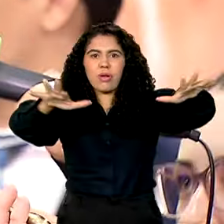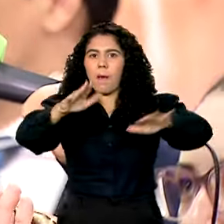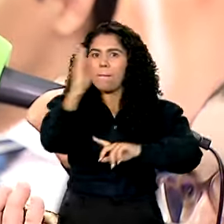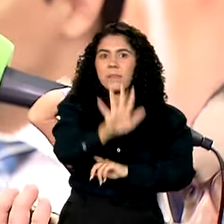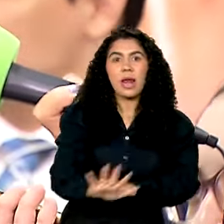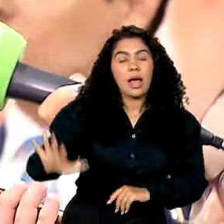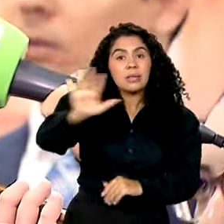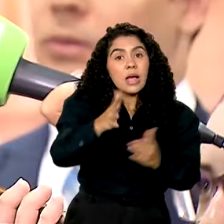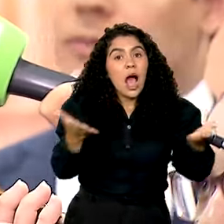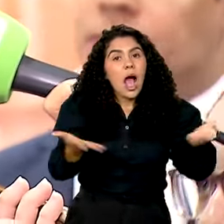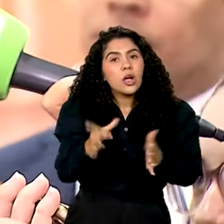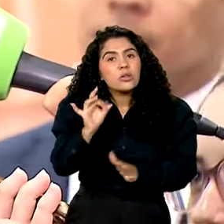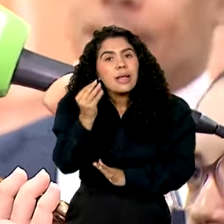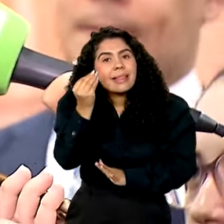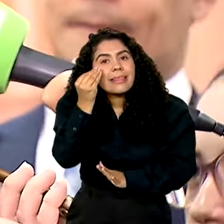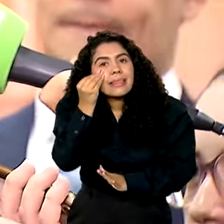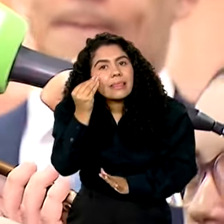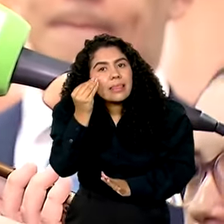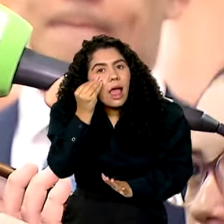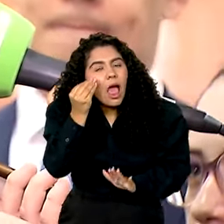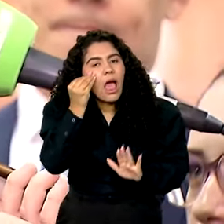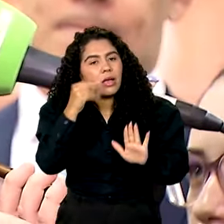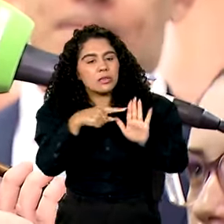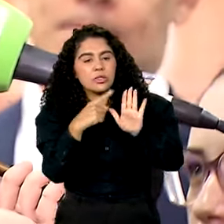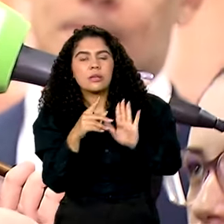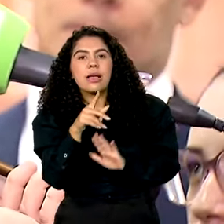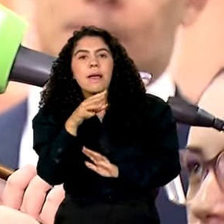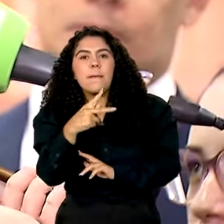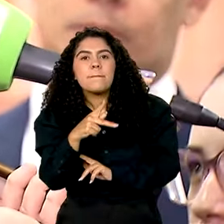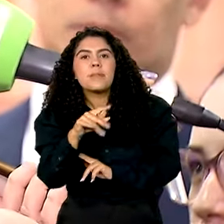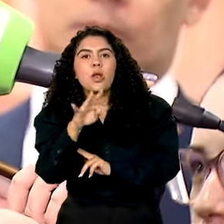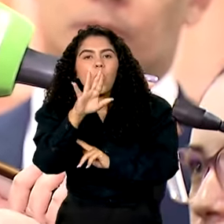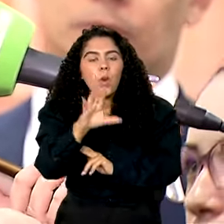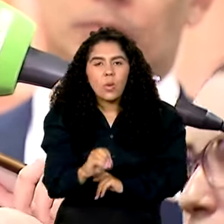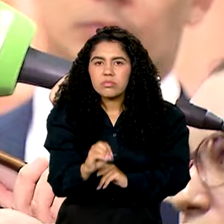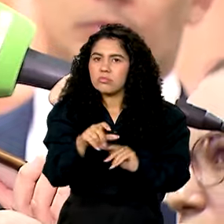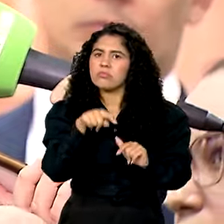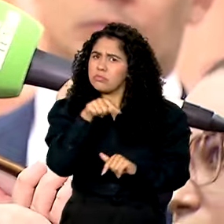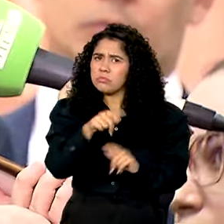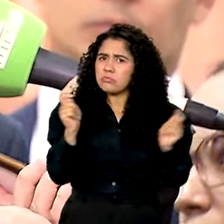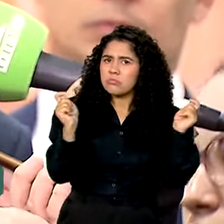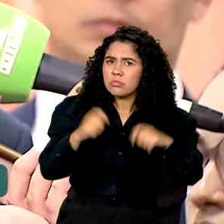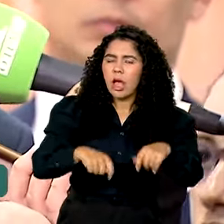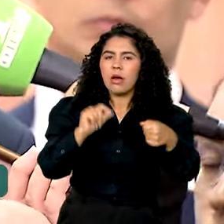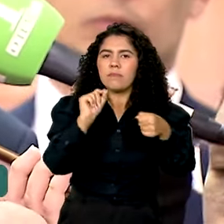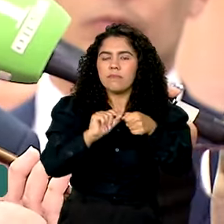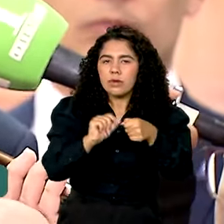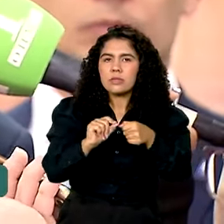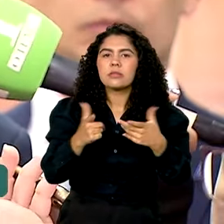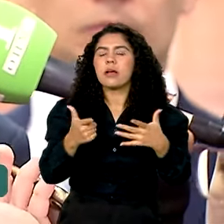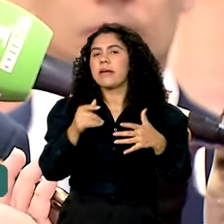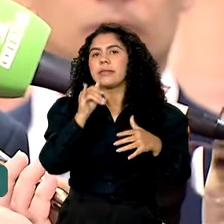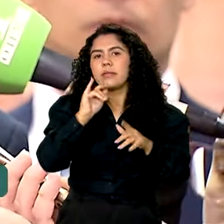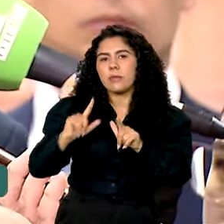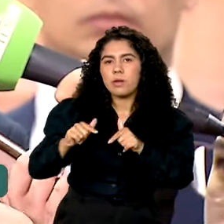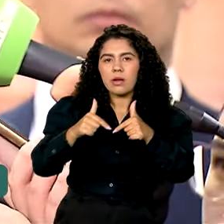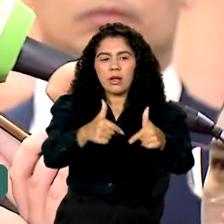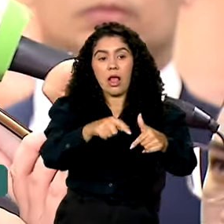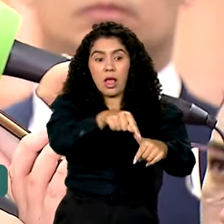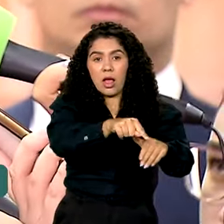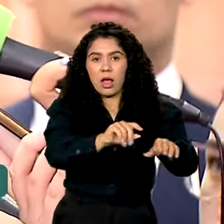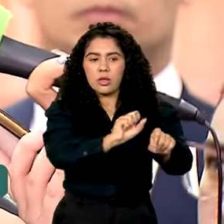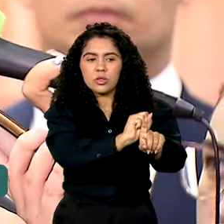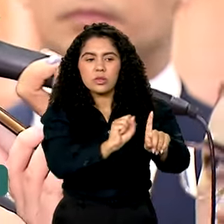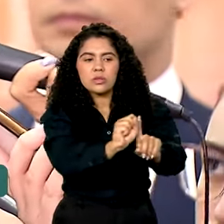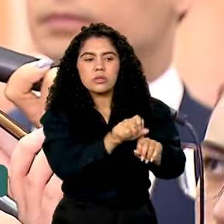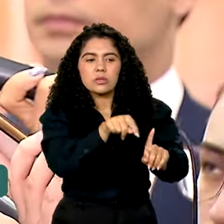piloto, que isso se faz em qualquer situação que diga respeito a uma sociedade que vai receber um serviço,